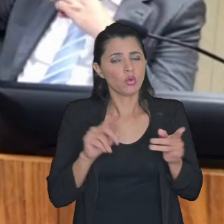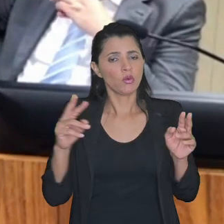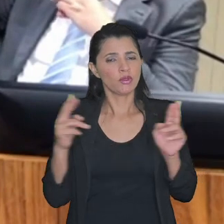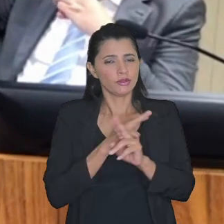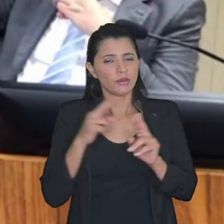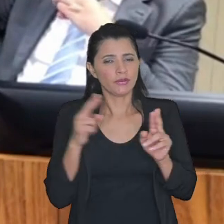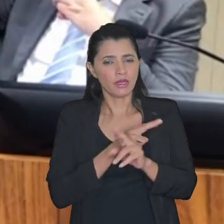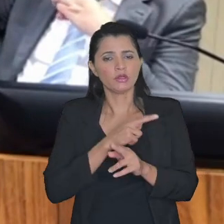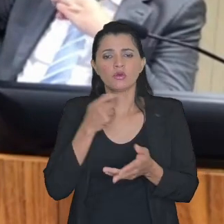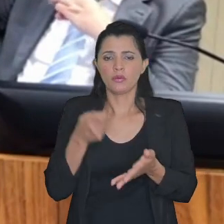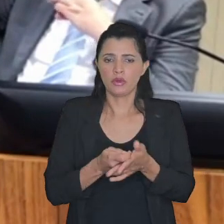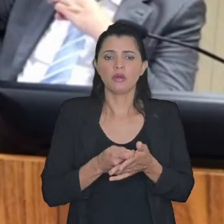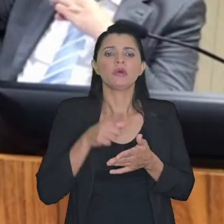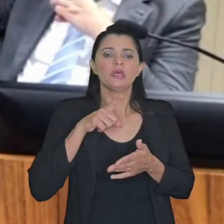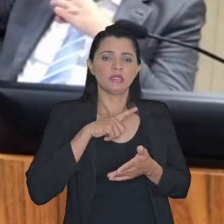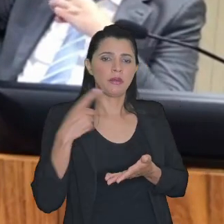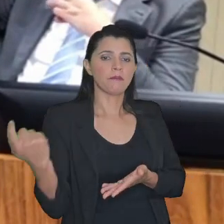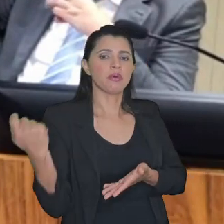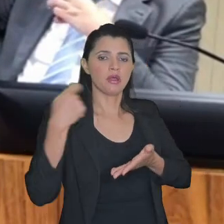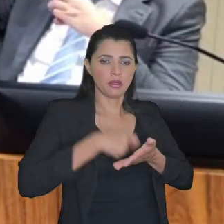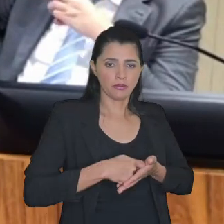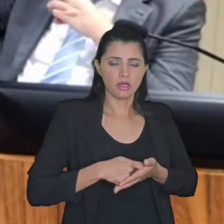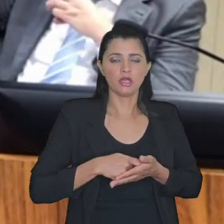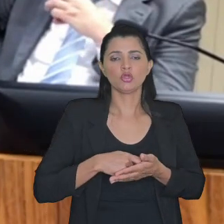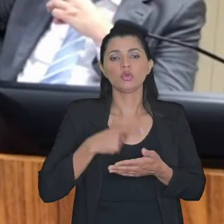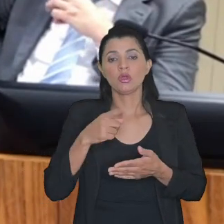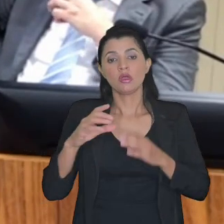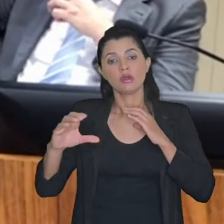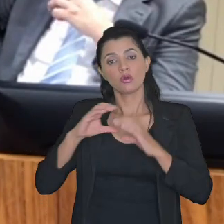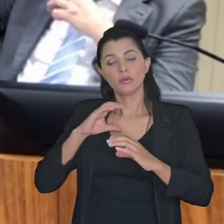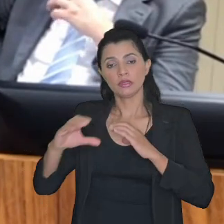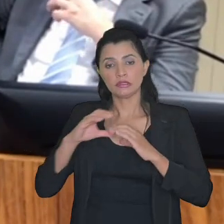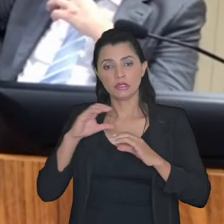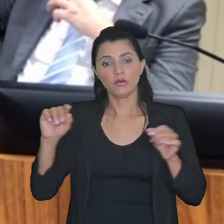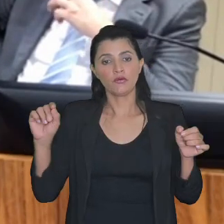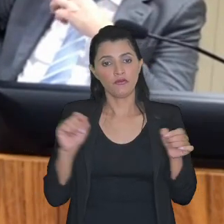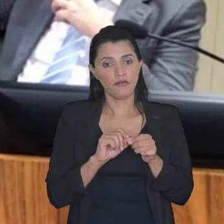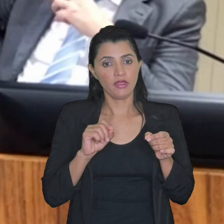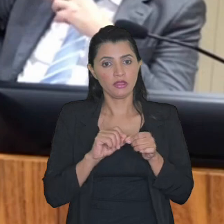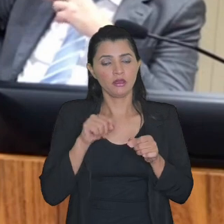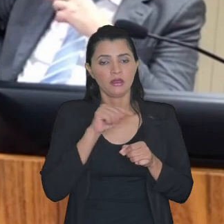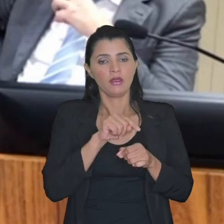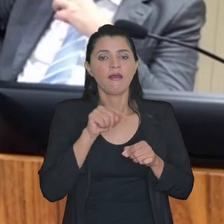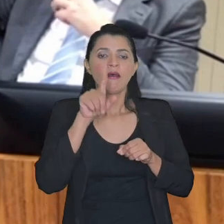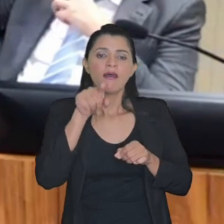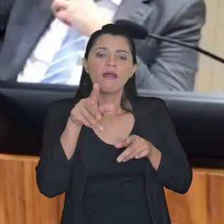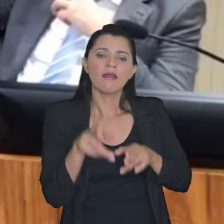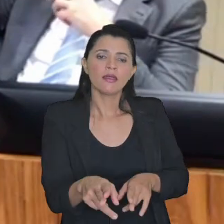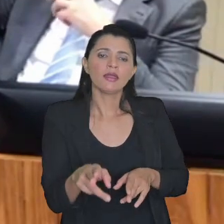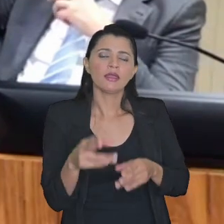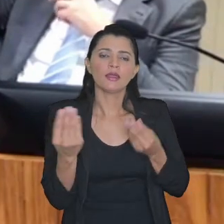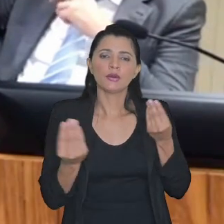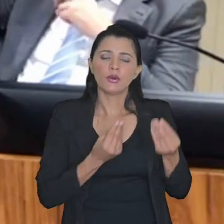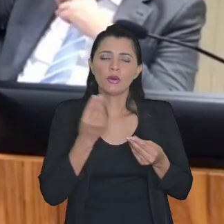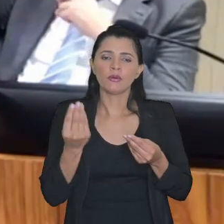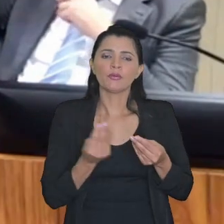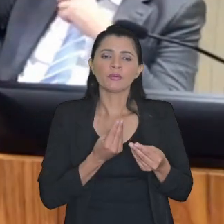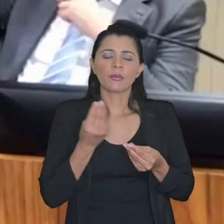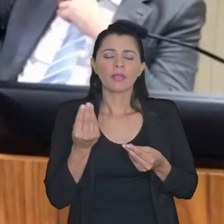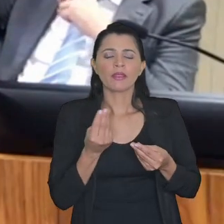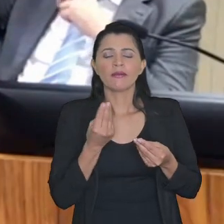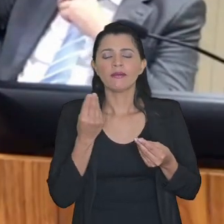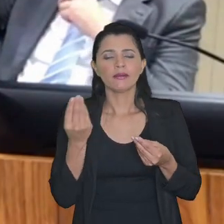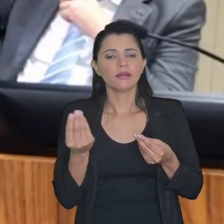relacionadas a cobrança envolvem pagamento de ferido de modo que a comunicação feita a autoridade judicial é no sentido de